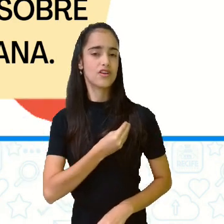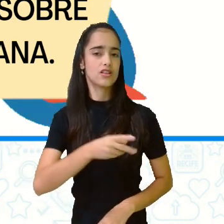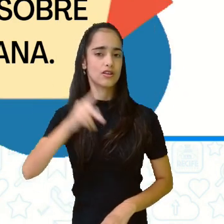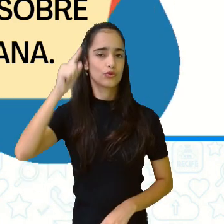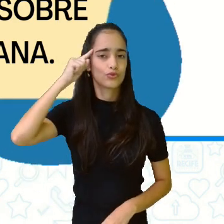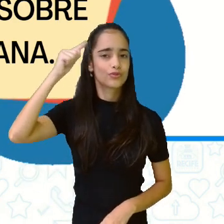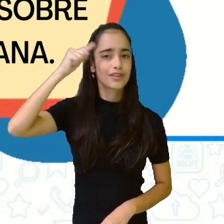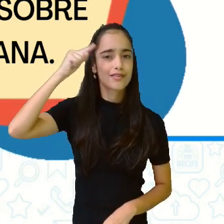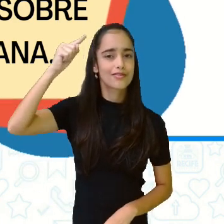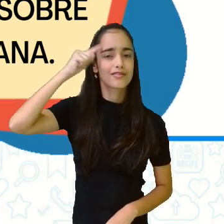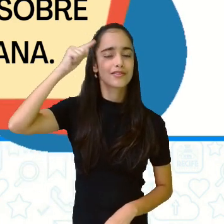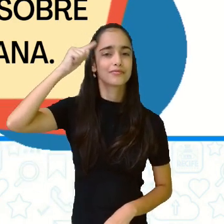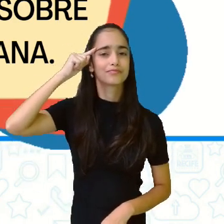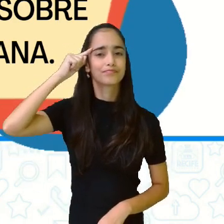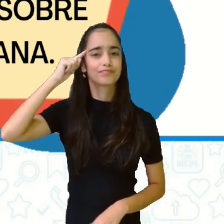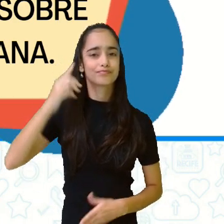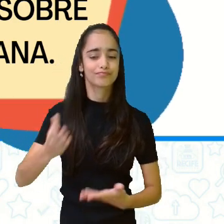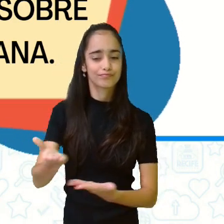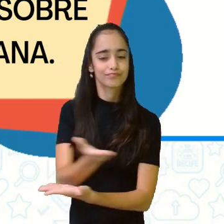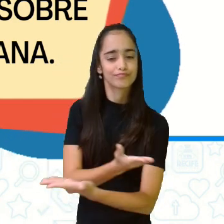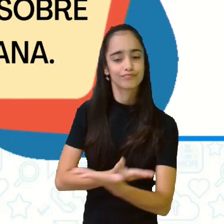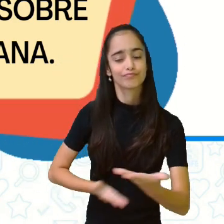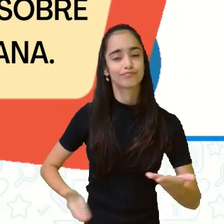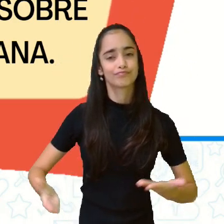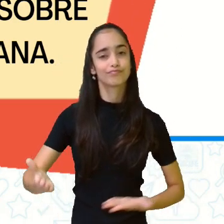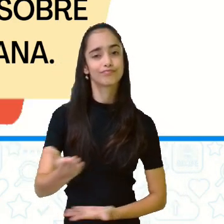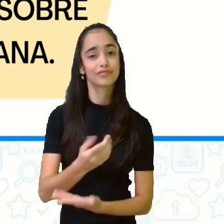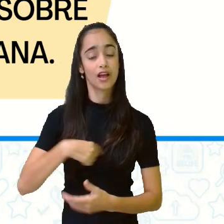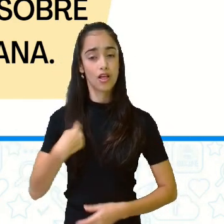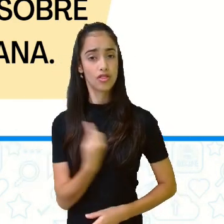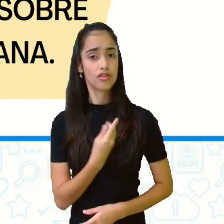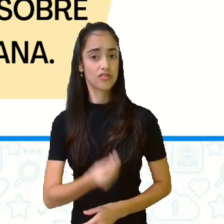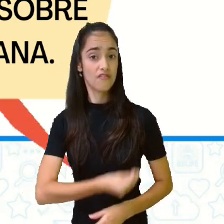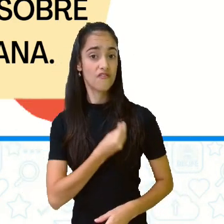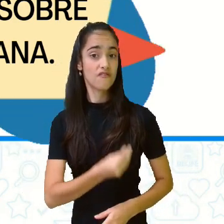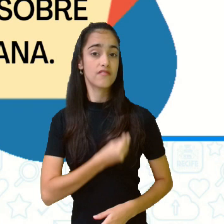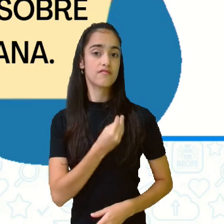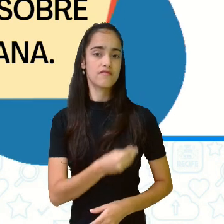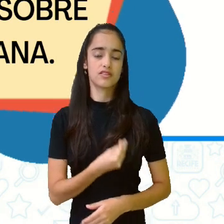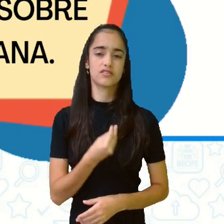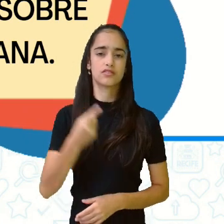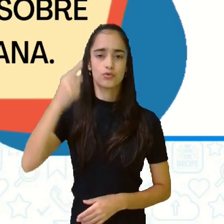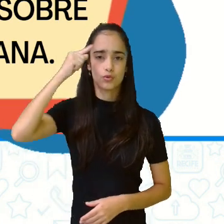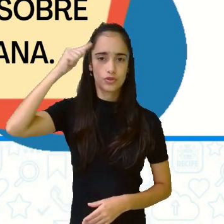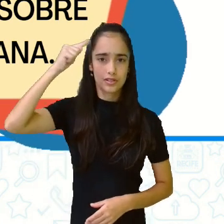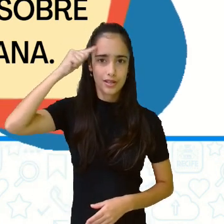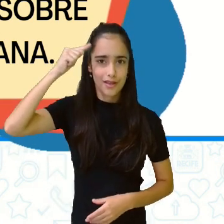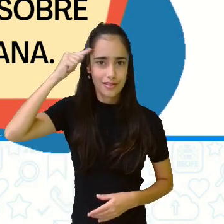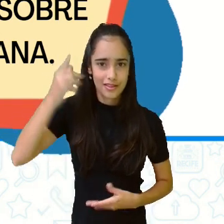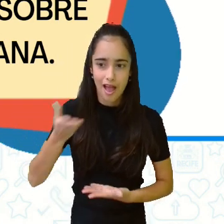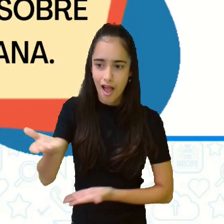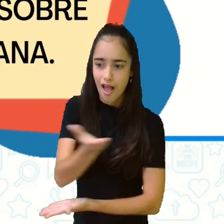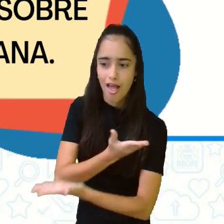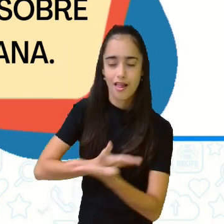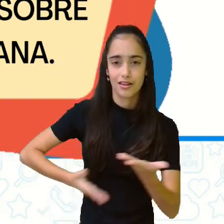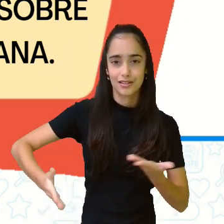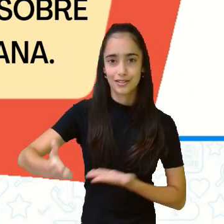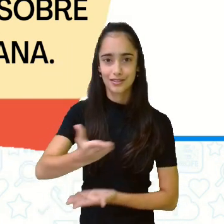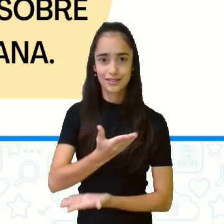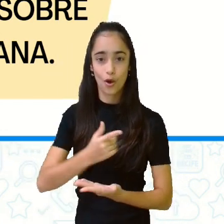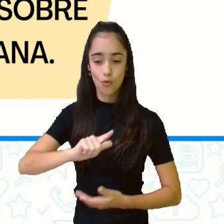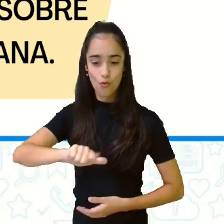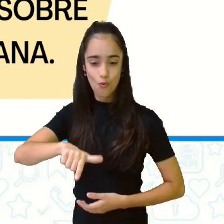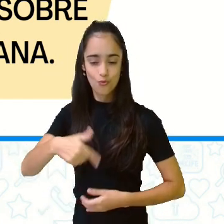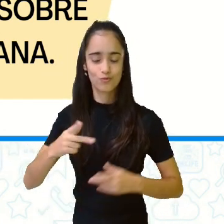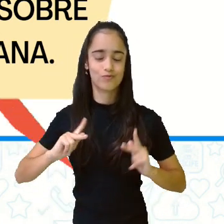com o nosso dia a dia, com a nossa vivência aí, nas nossas relações humanas. Isso é